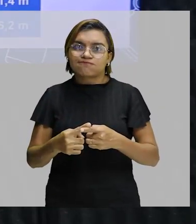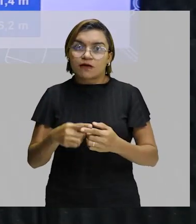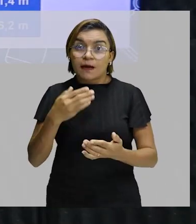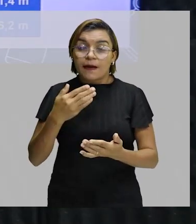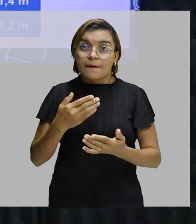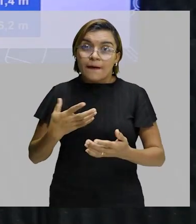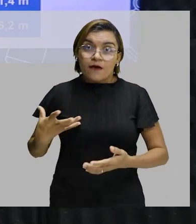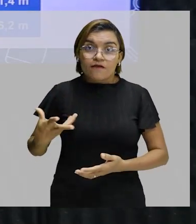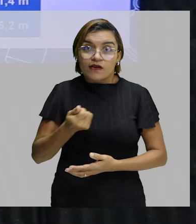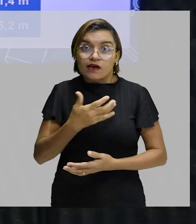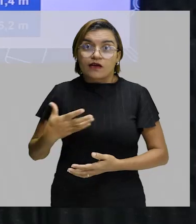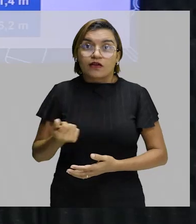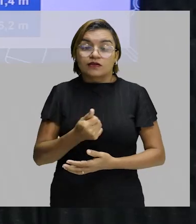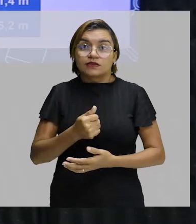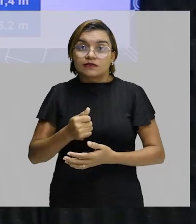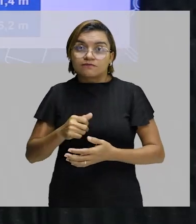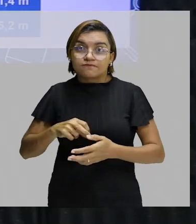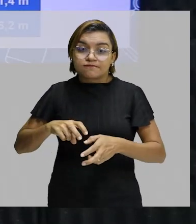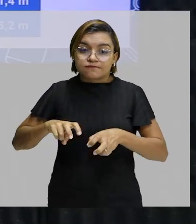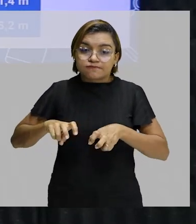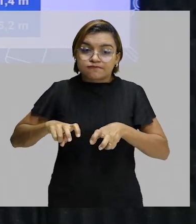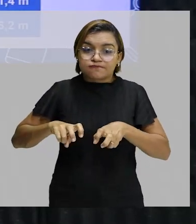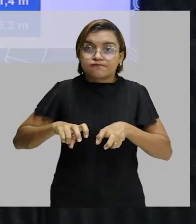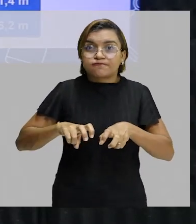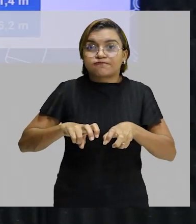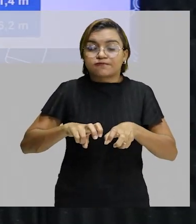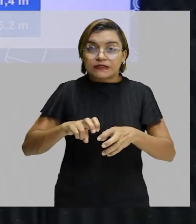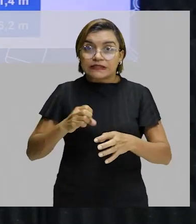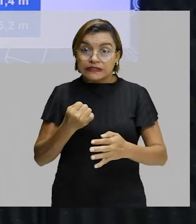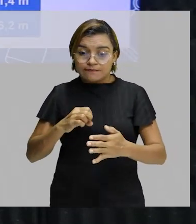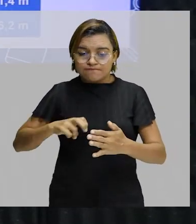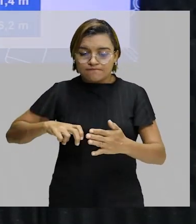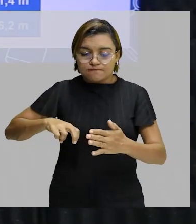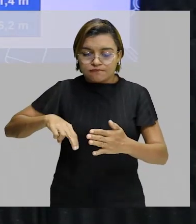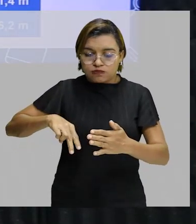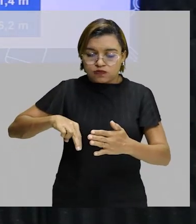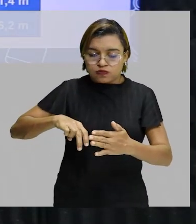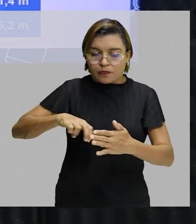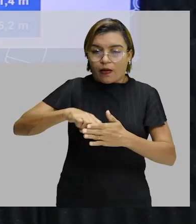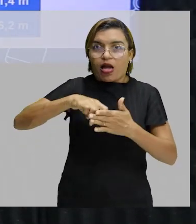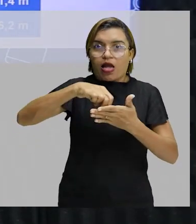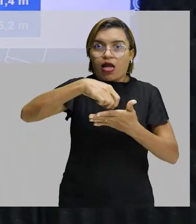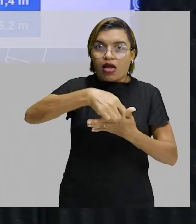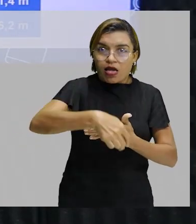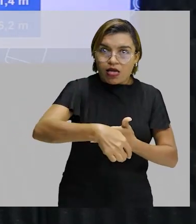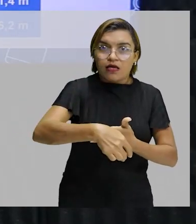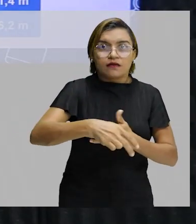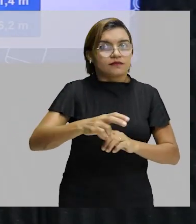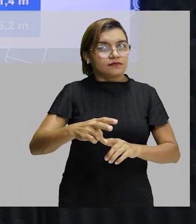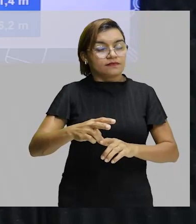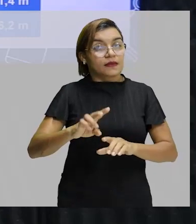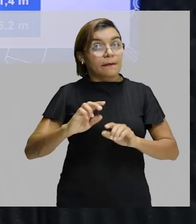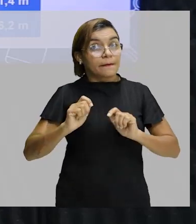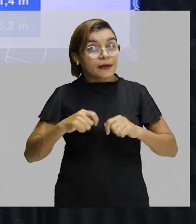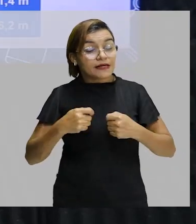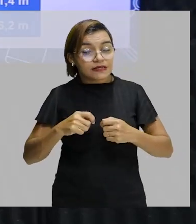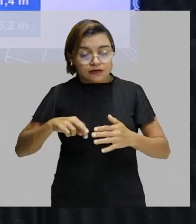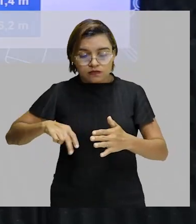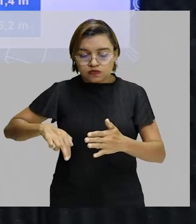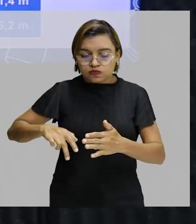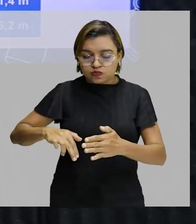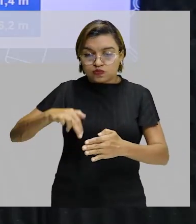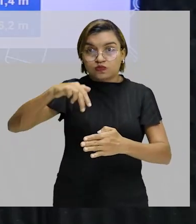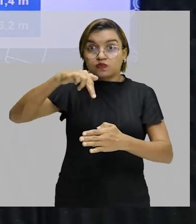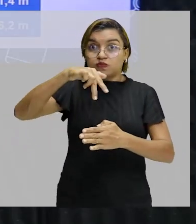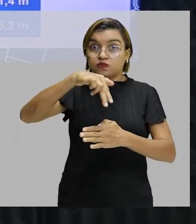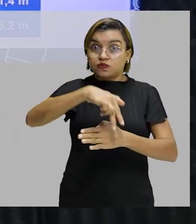ele vai aumentar o seu tempo. Então, é interessante que esse atleta passe por essa barreira sem tocá-la, para ele ter sempre